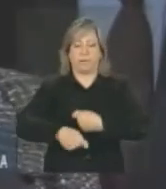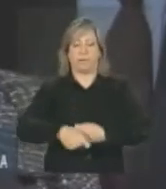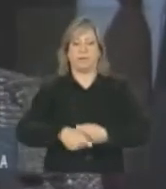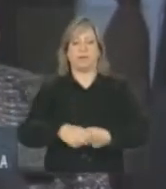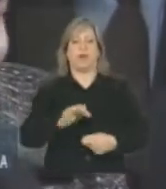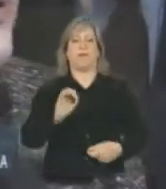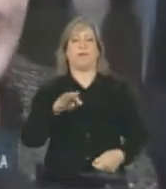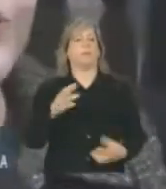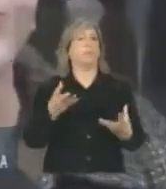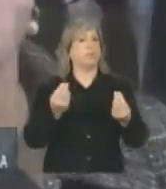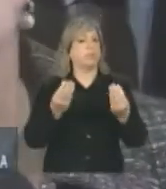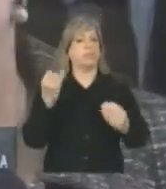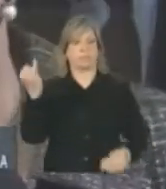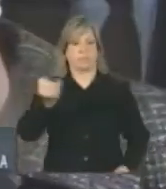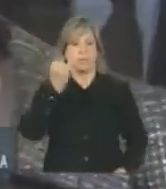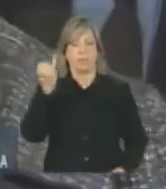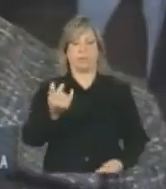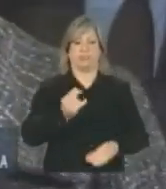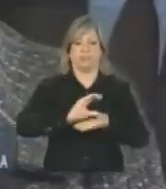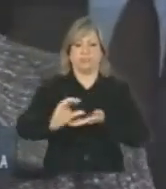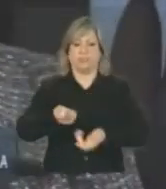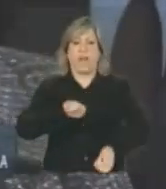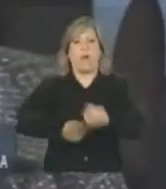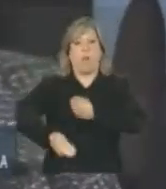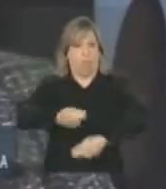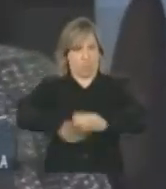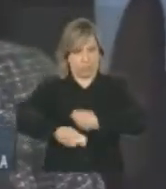fonte muito importante dos investimentos